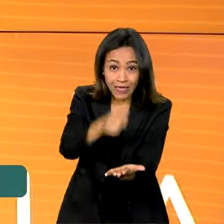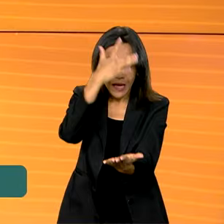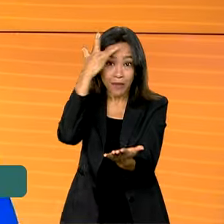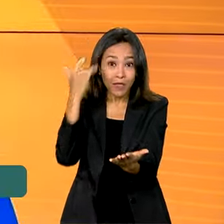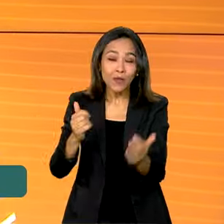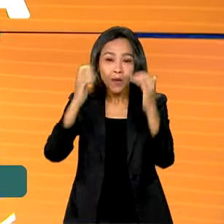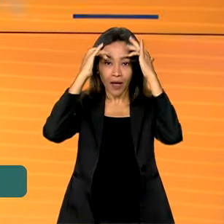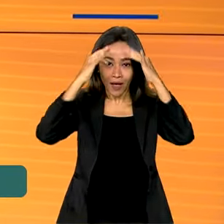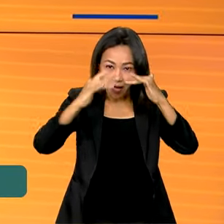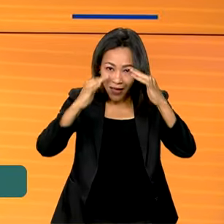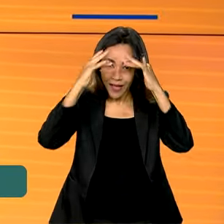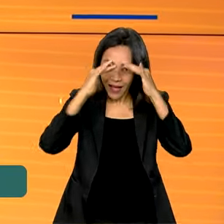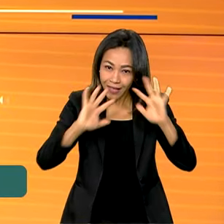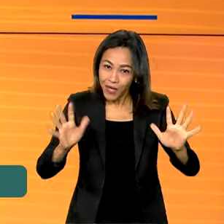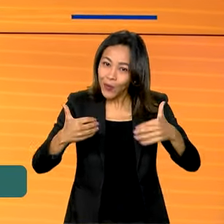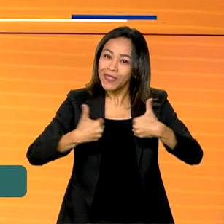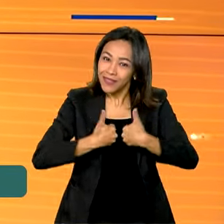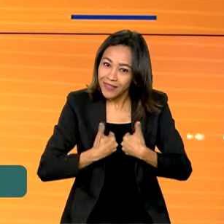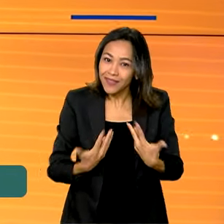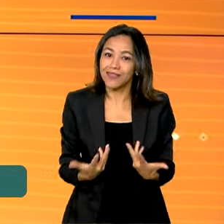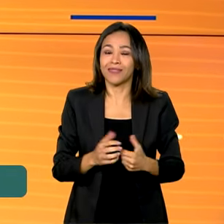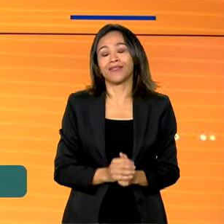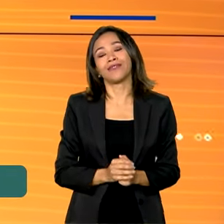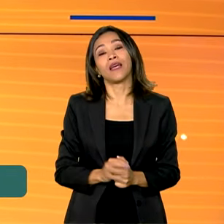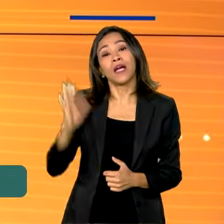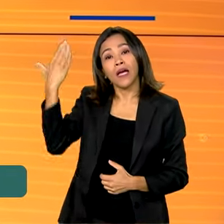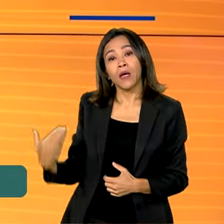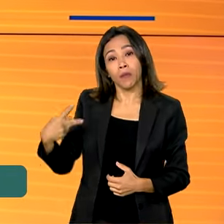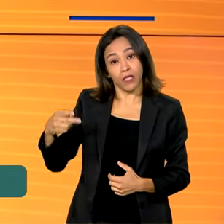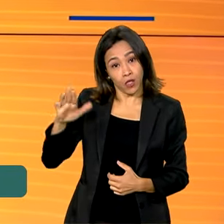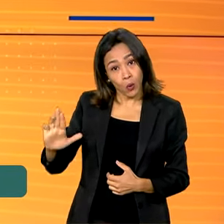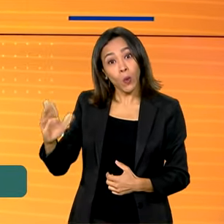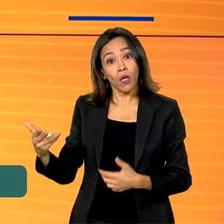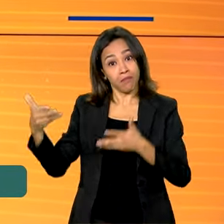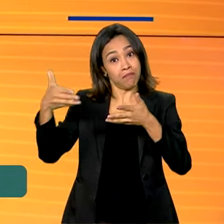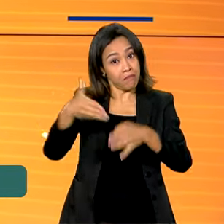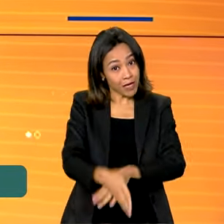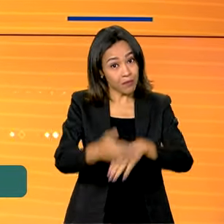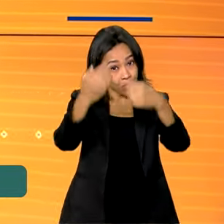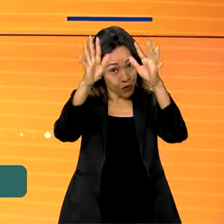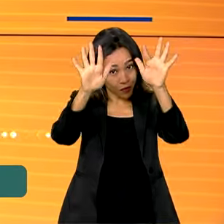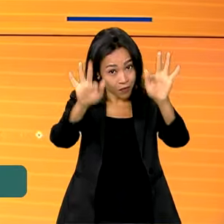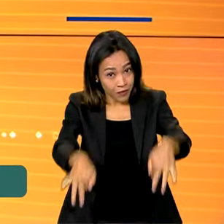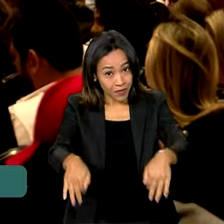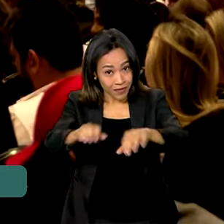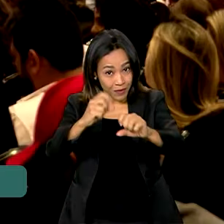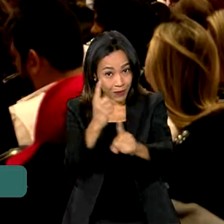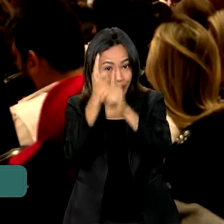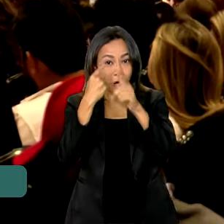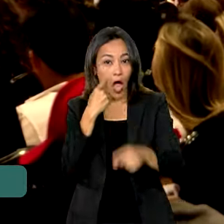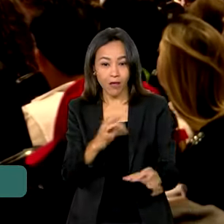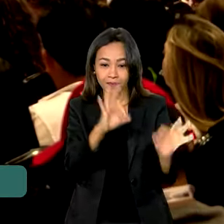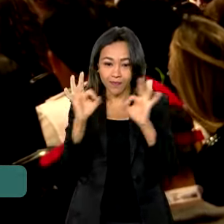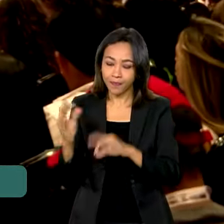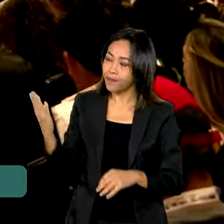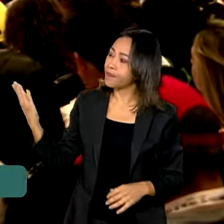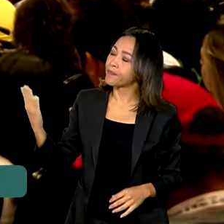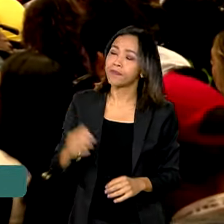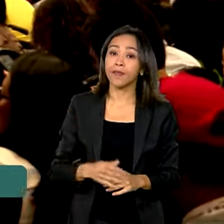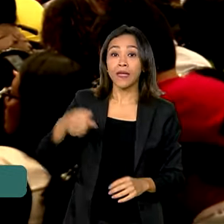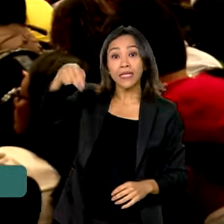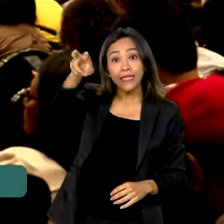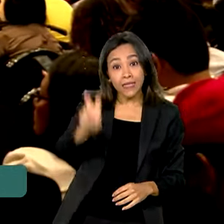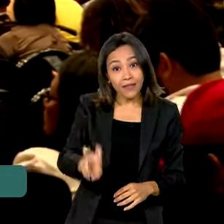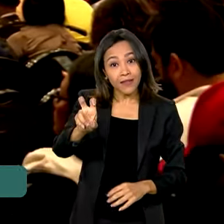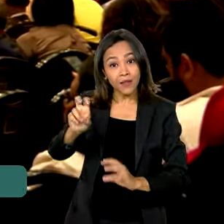Transtorno do Espectro Autista. O presidente Lula esteve no encerramento. Confira na reportagem. Foi a quinta